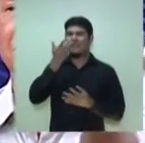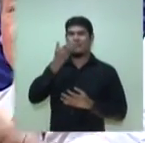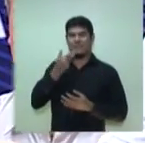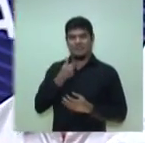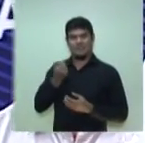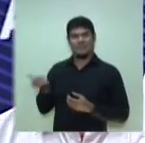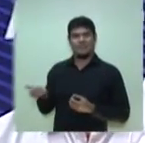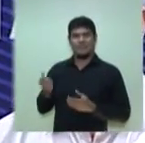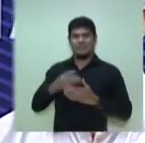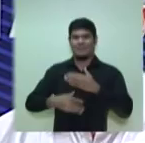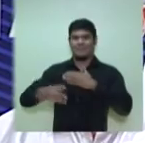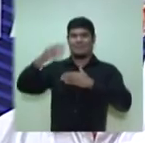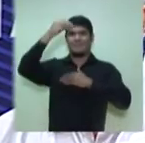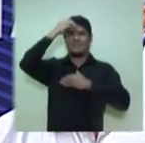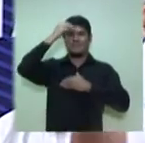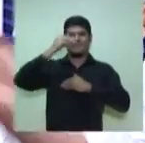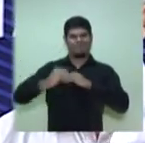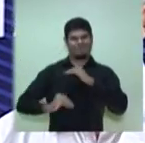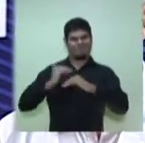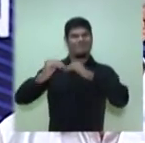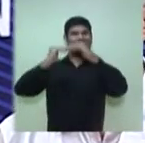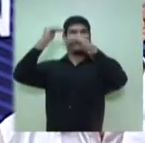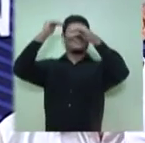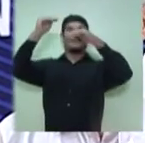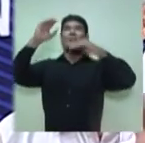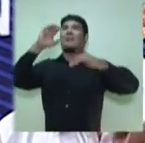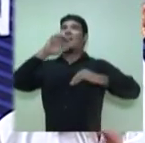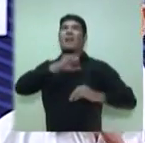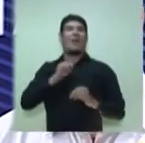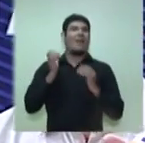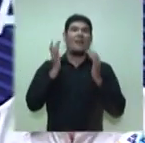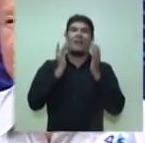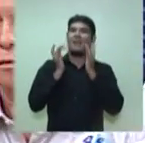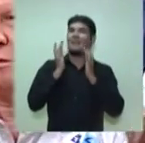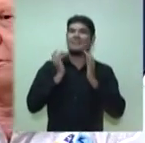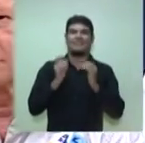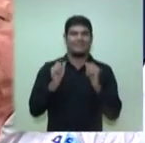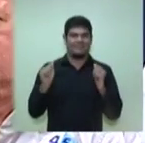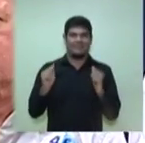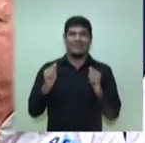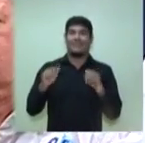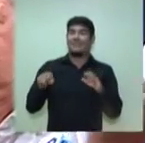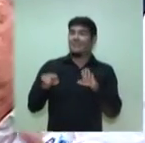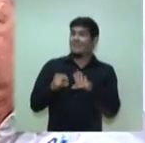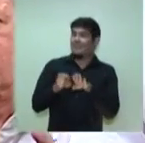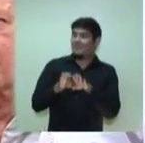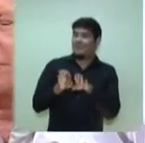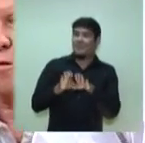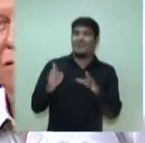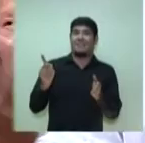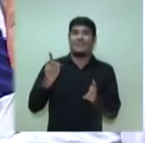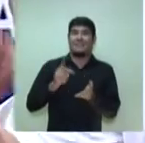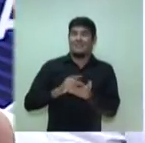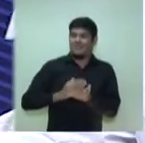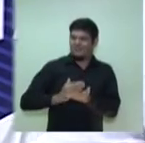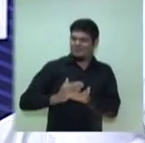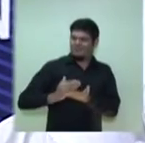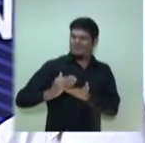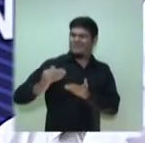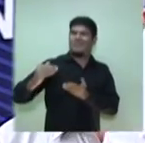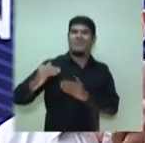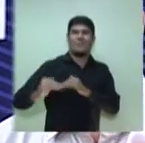se alfabetizem e cresçam com amor pelas artes. E assim nós possamos verdadeiramente iniciar um processo